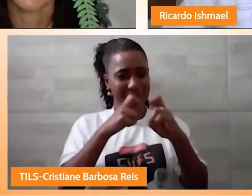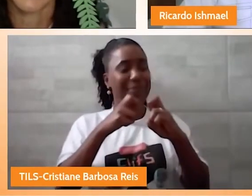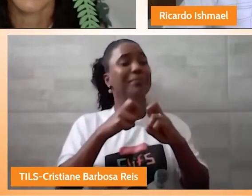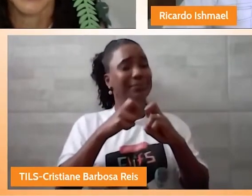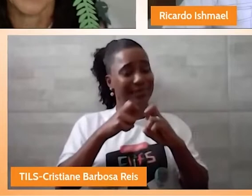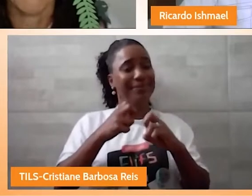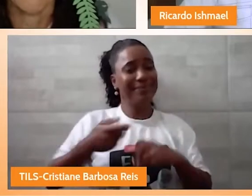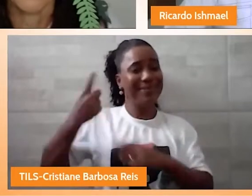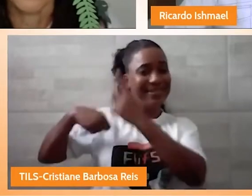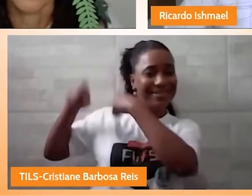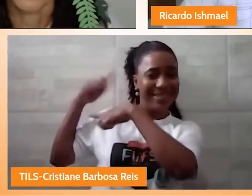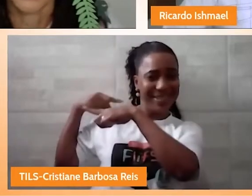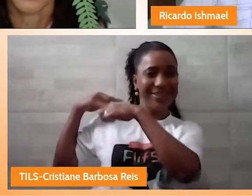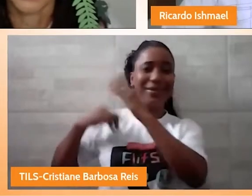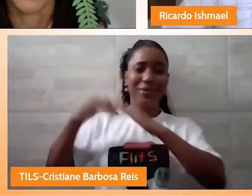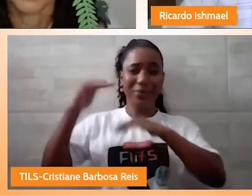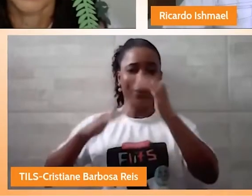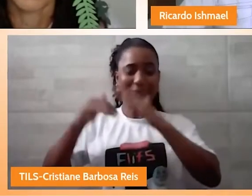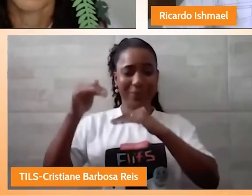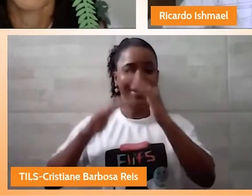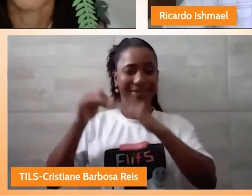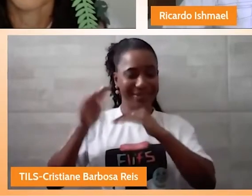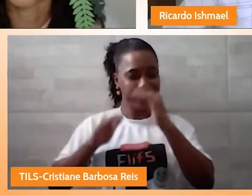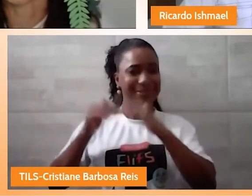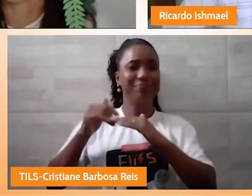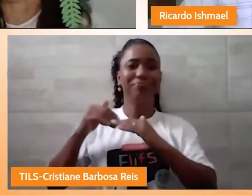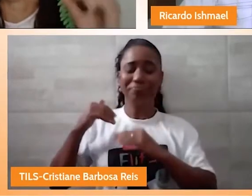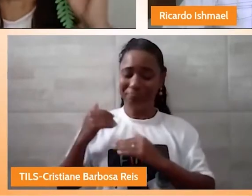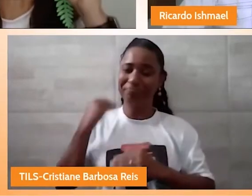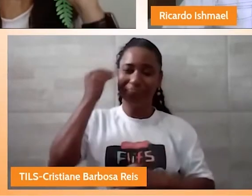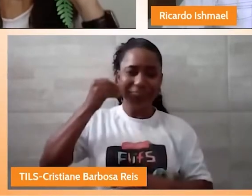da minha história, os anos em que estive na universidade.